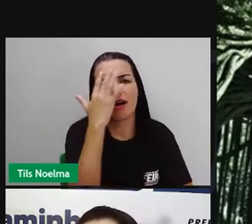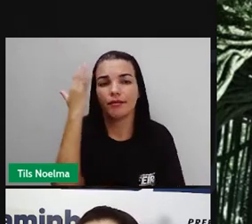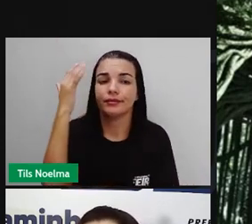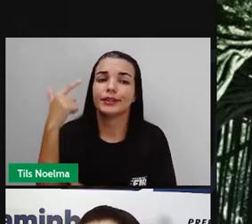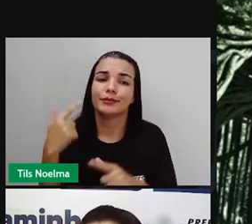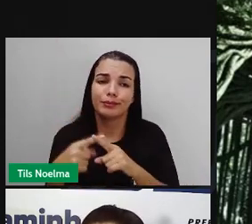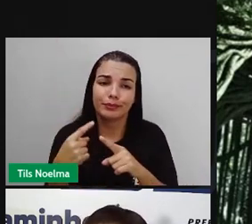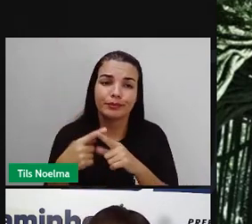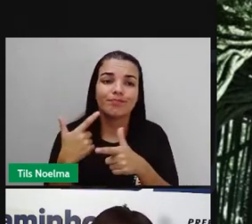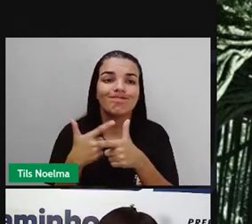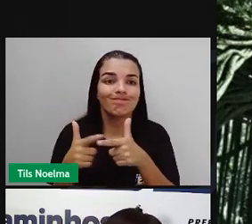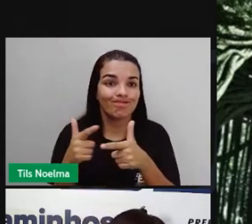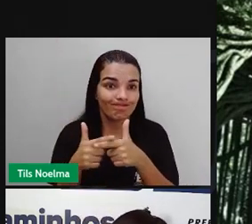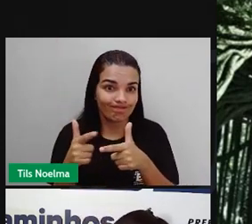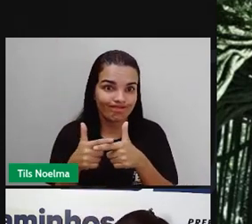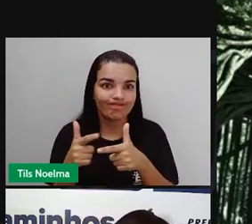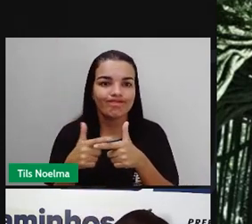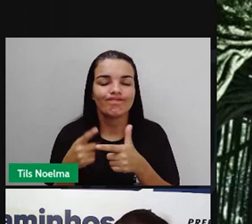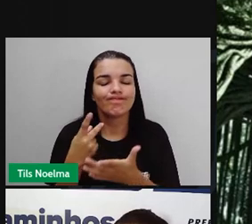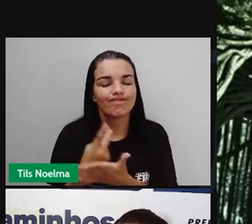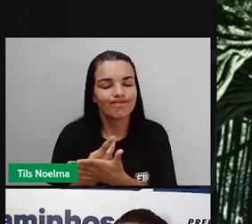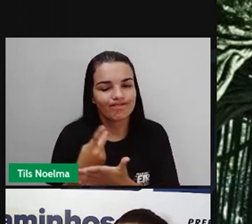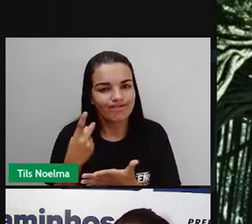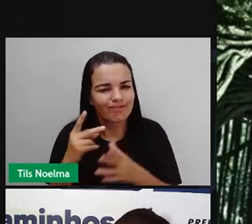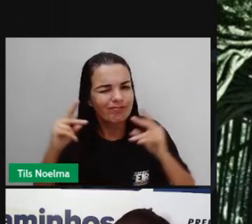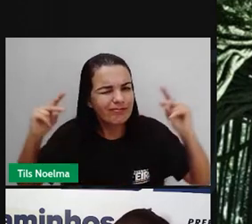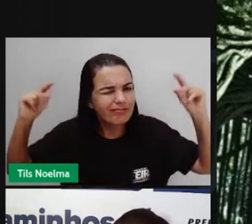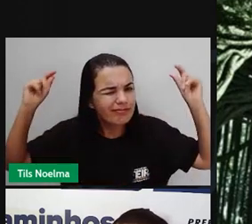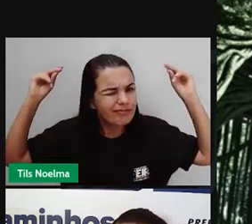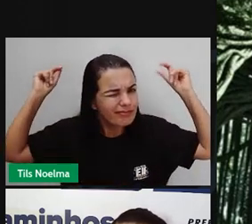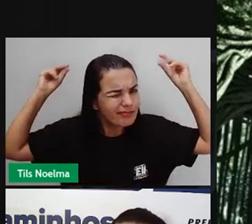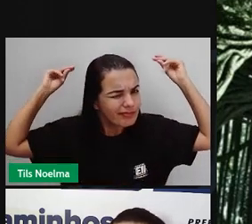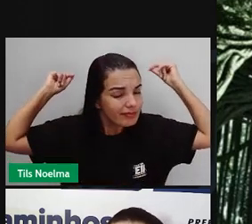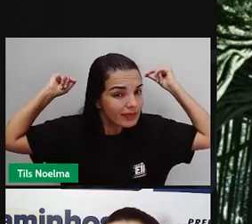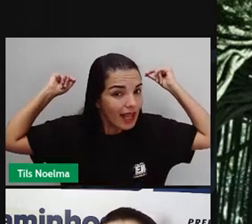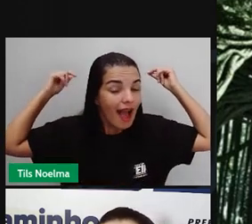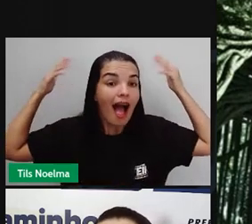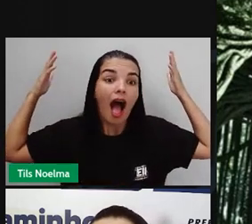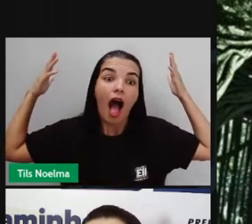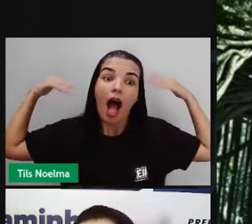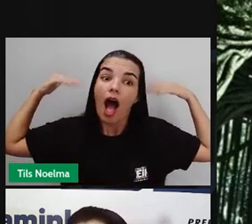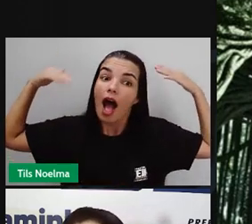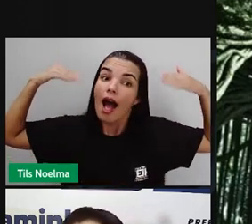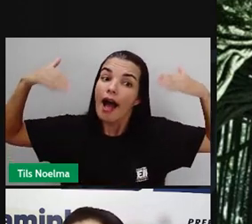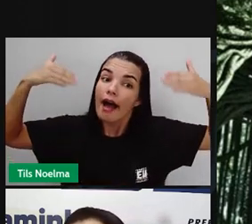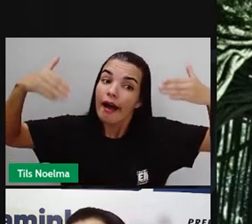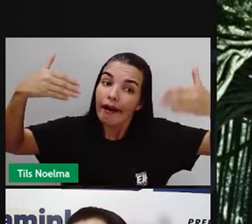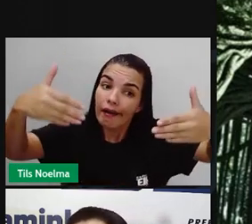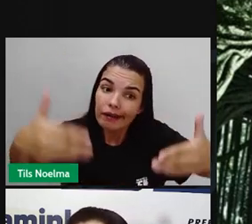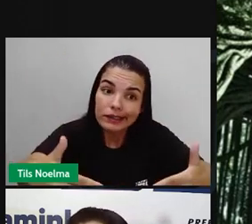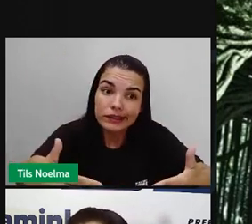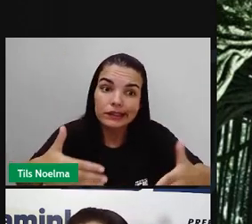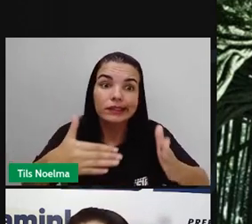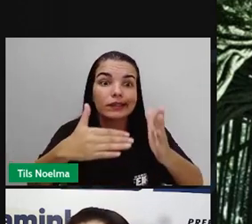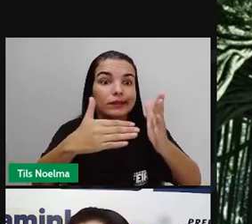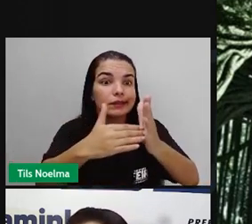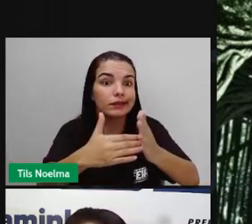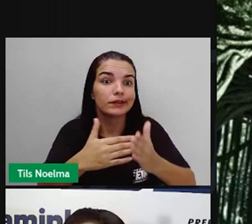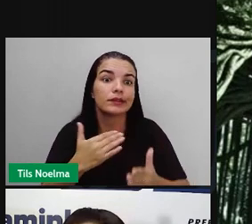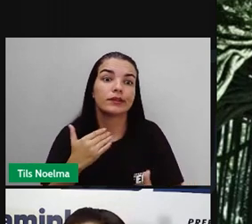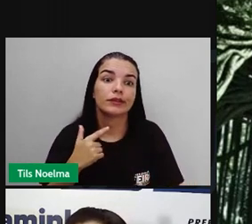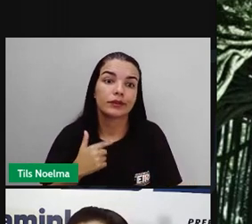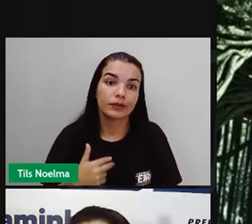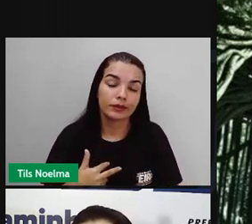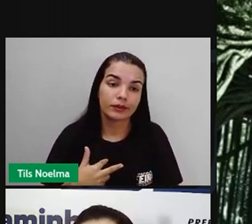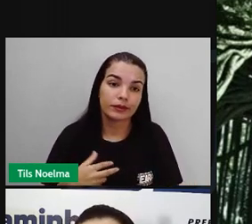que aconteceu já naquele período, começou a acontecer, e até hoje a